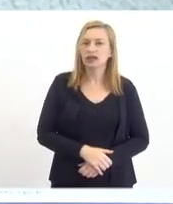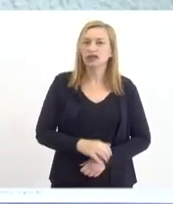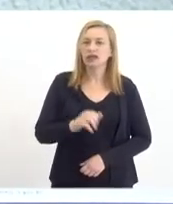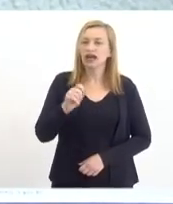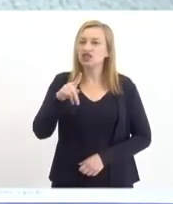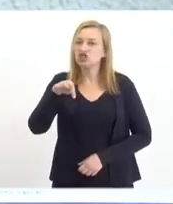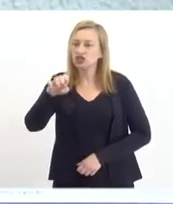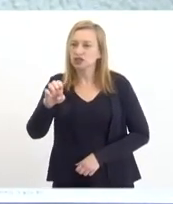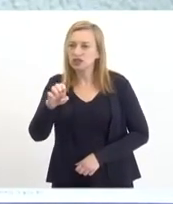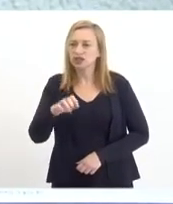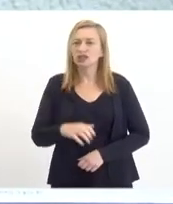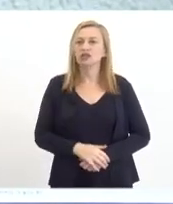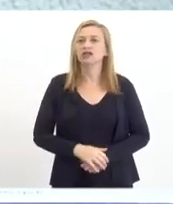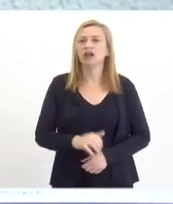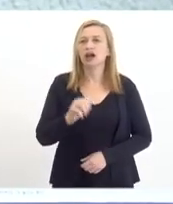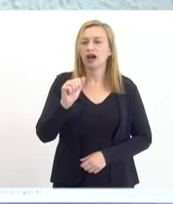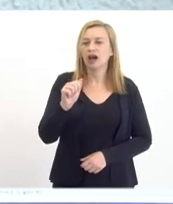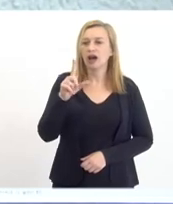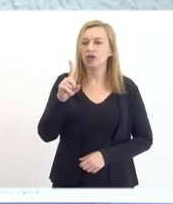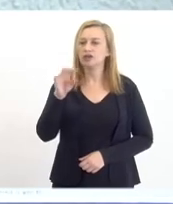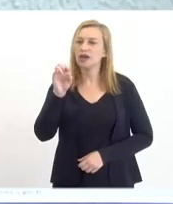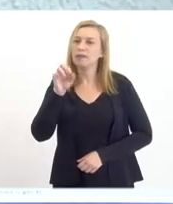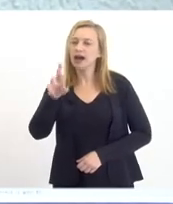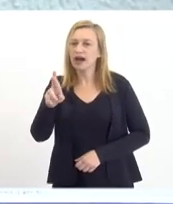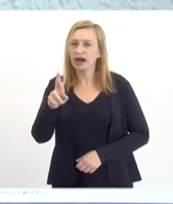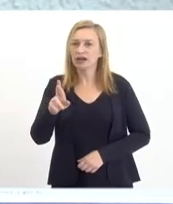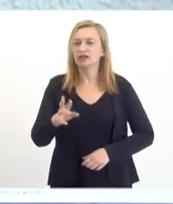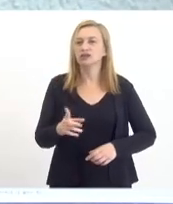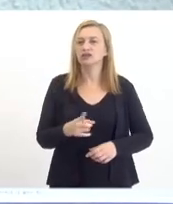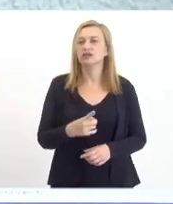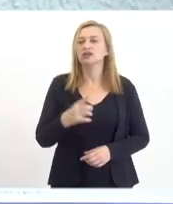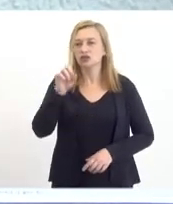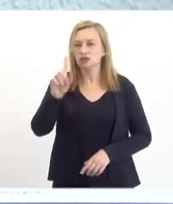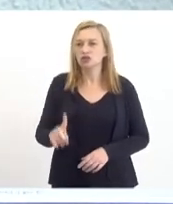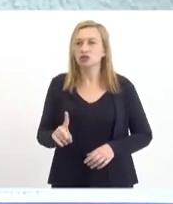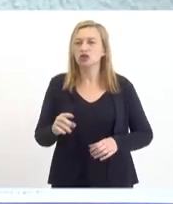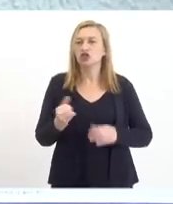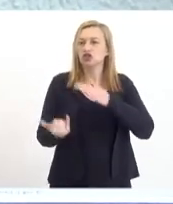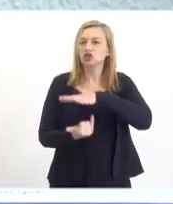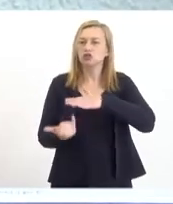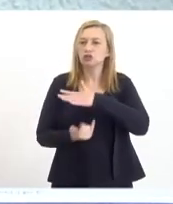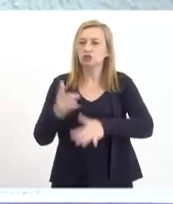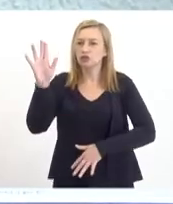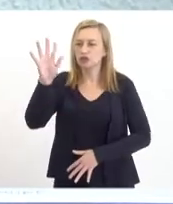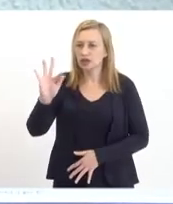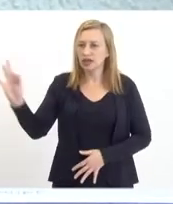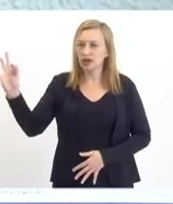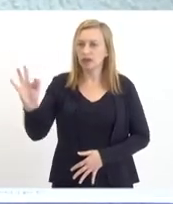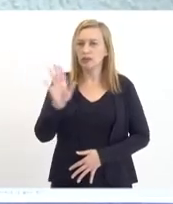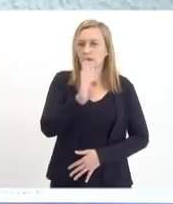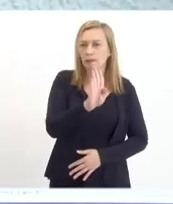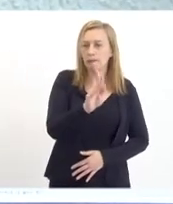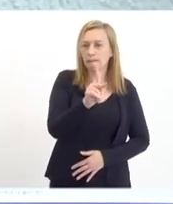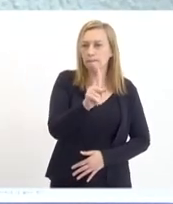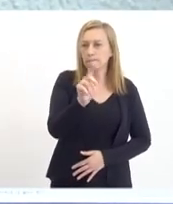Advogados, Aldebar, nosso diretor do Instituto Federal de Paracambi,